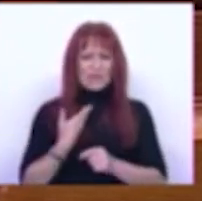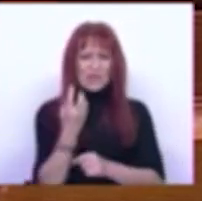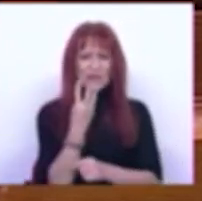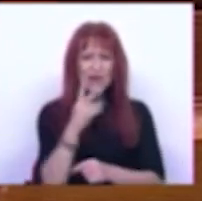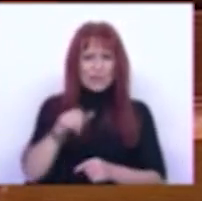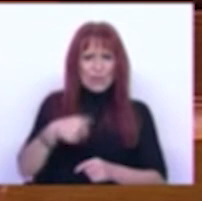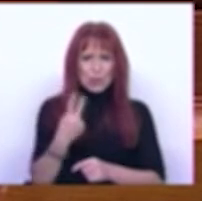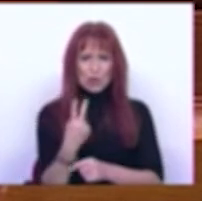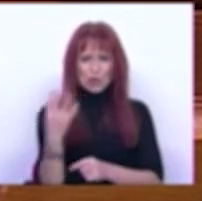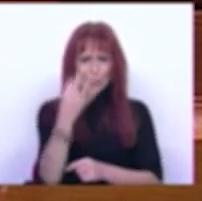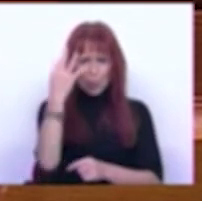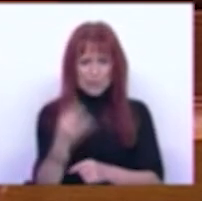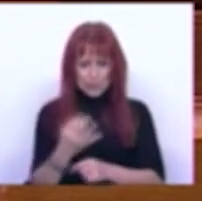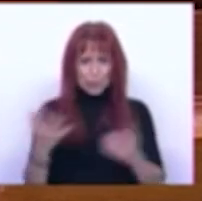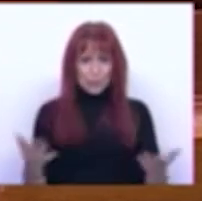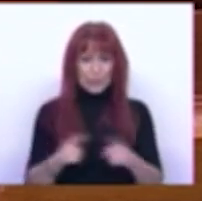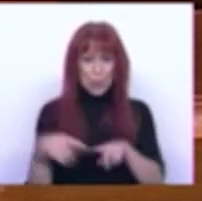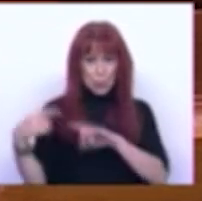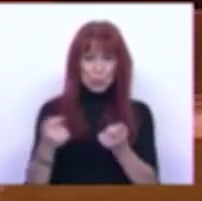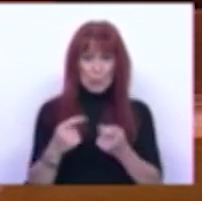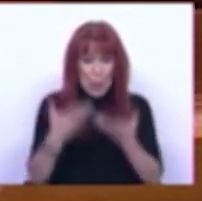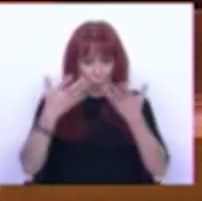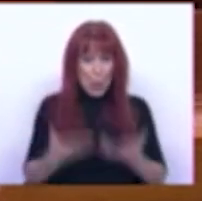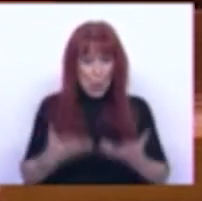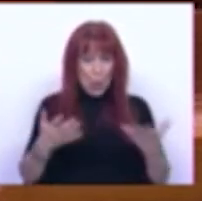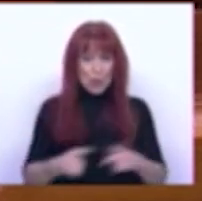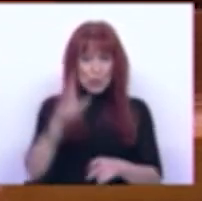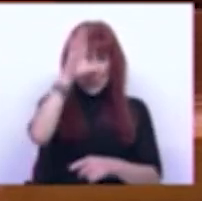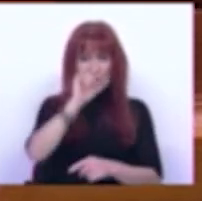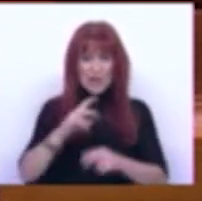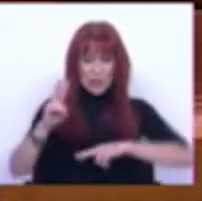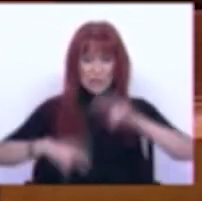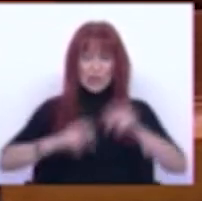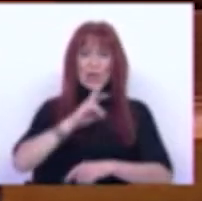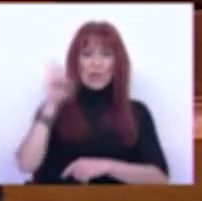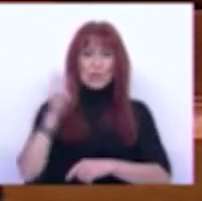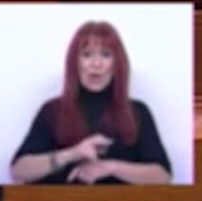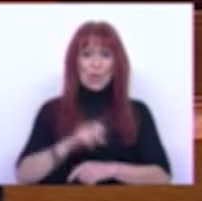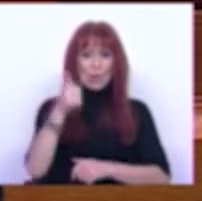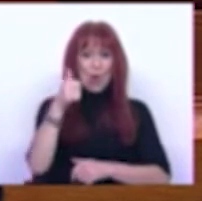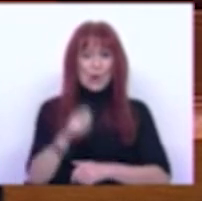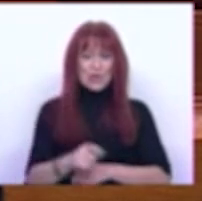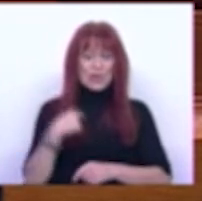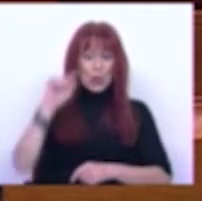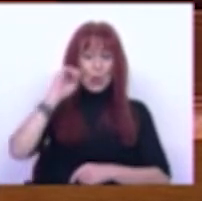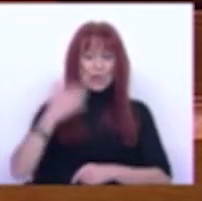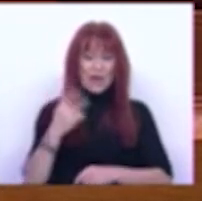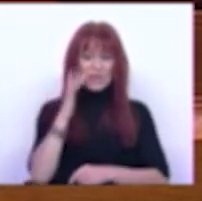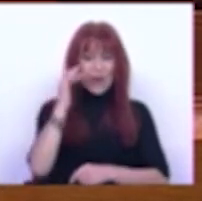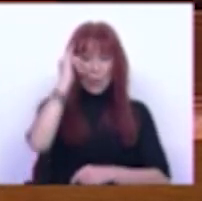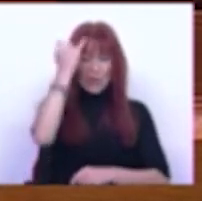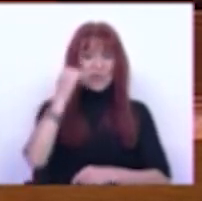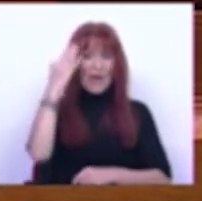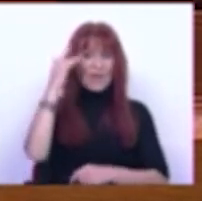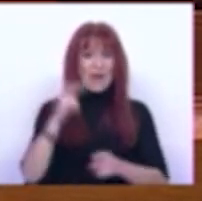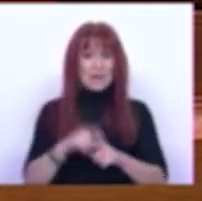3,2% No debate de hoje o Ministro das Finanças respondeu ao Bloco que o déficit de António Costa